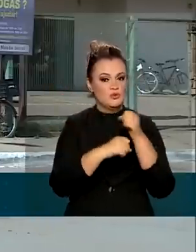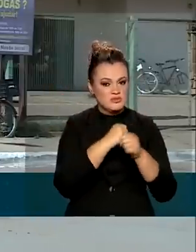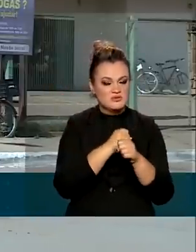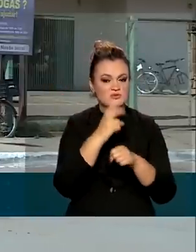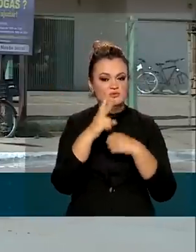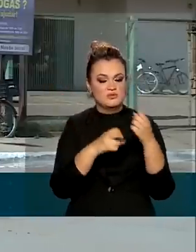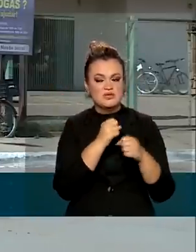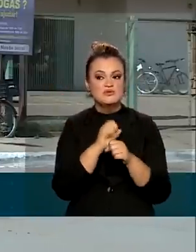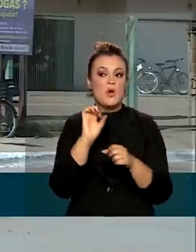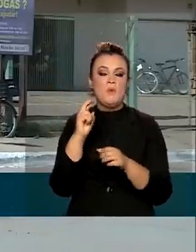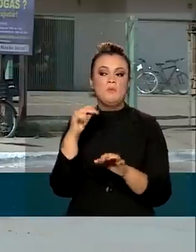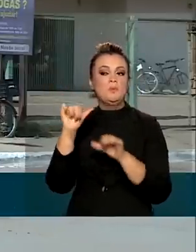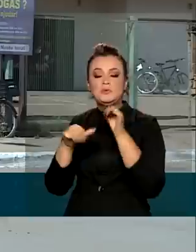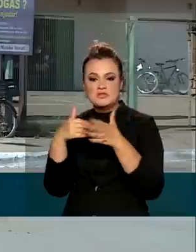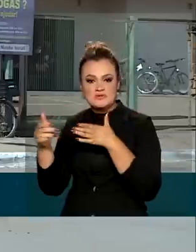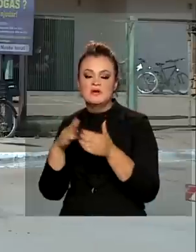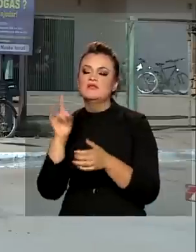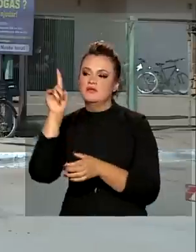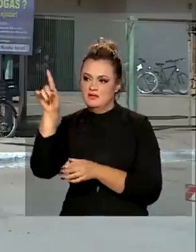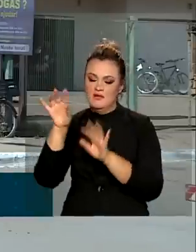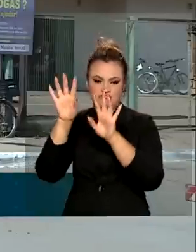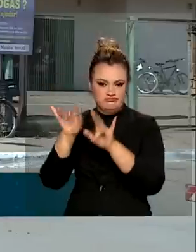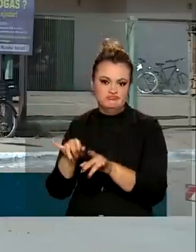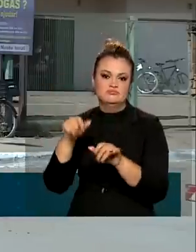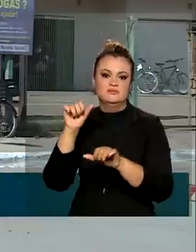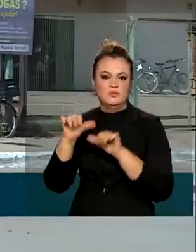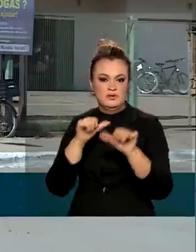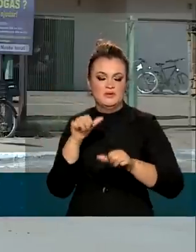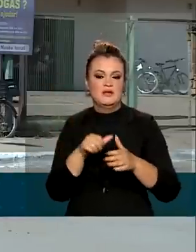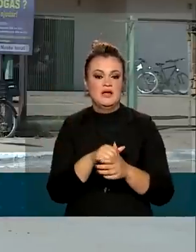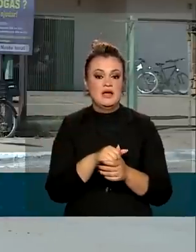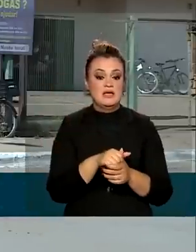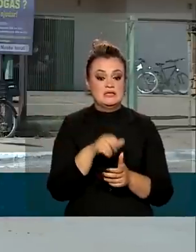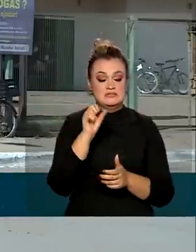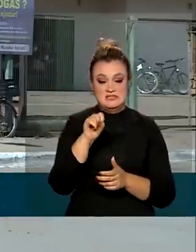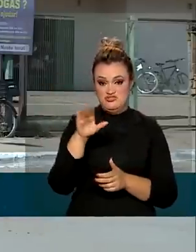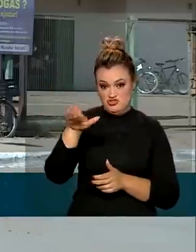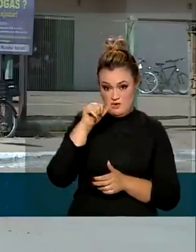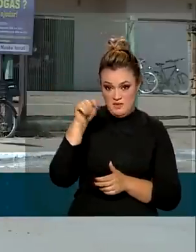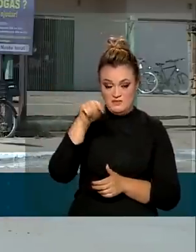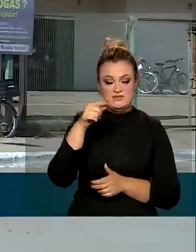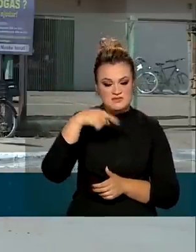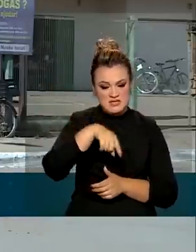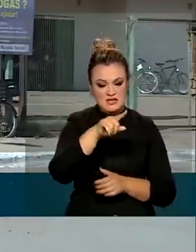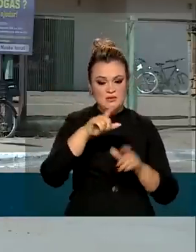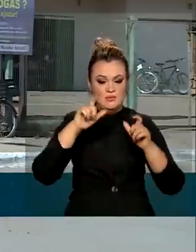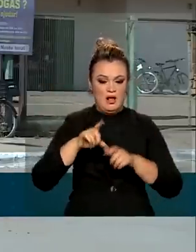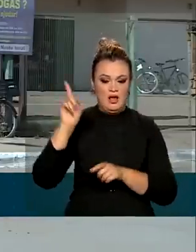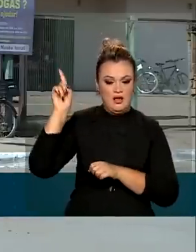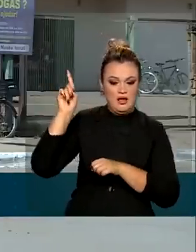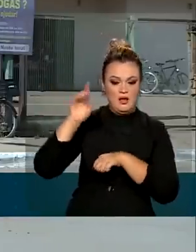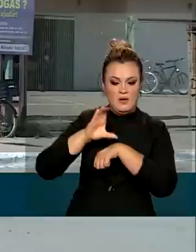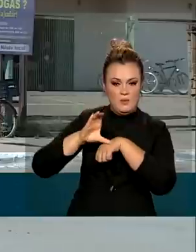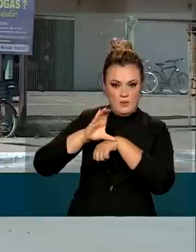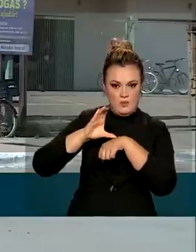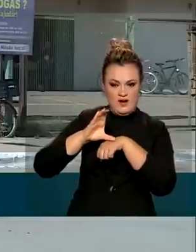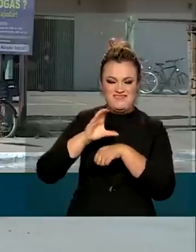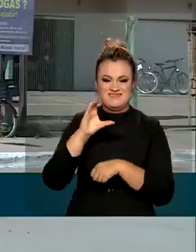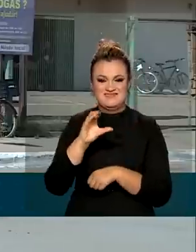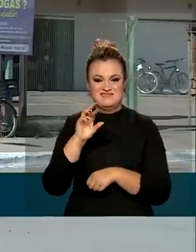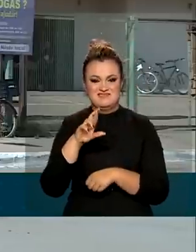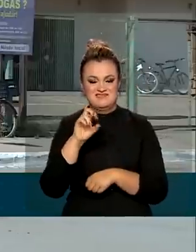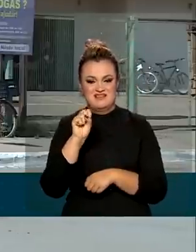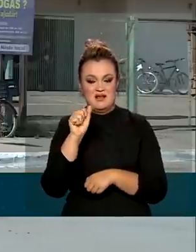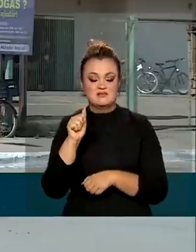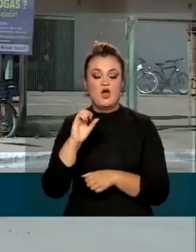ou sempre que houver alguma alteração. Quem for convocado deve comparecer a um centro de referência de assistência social ou a um